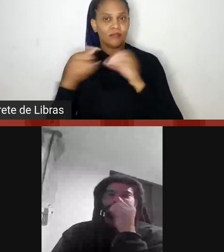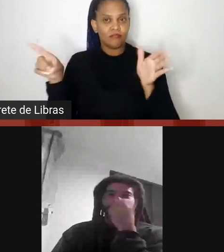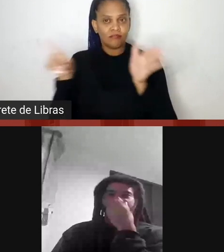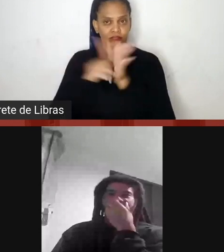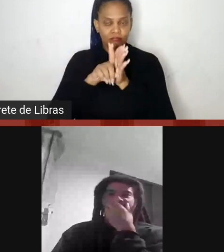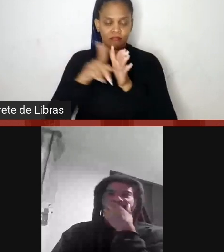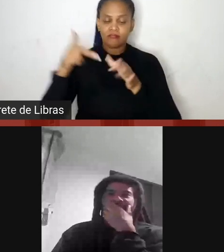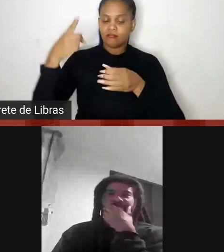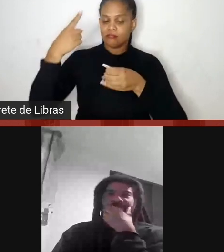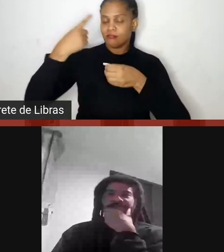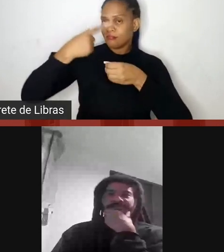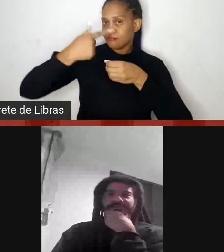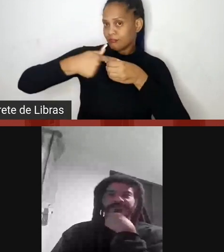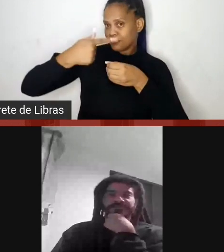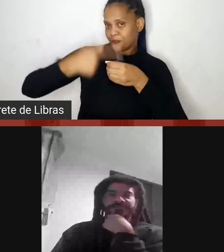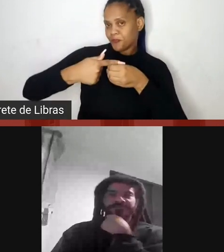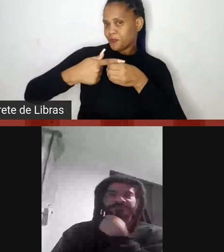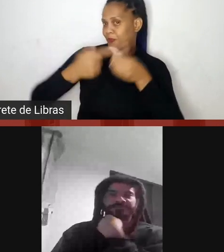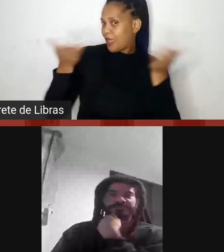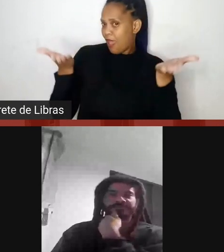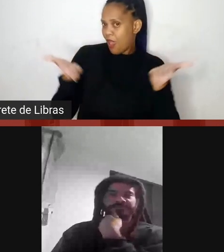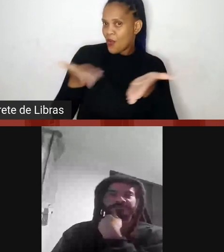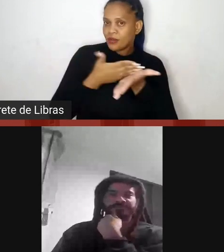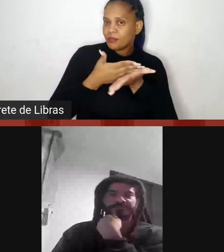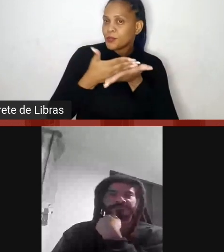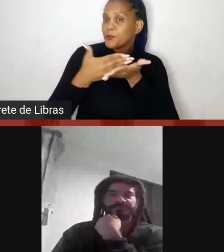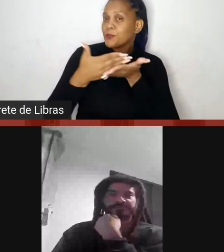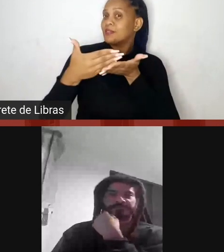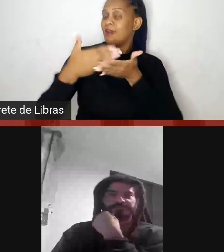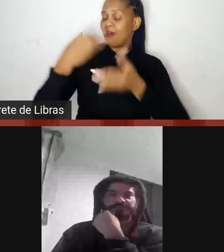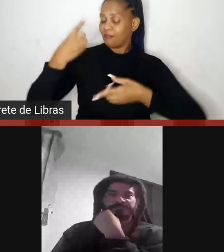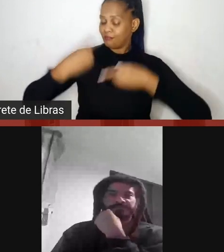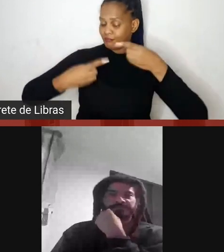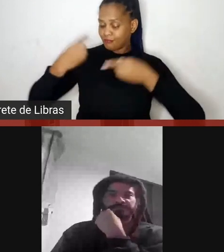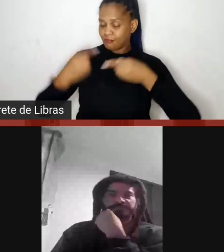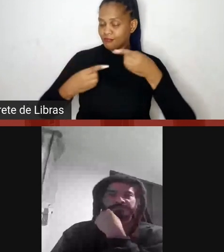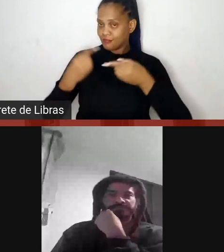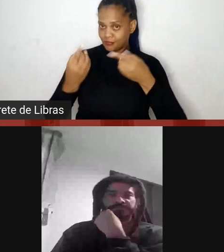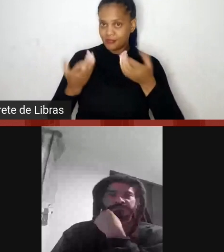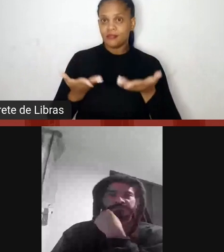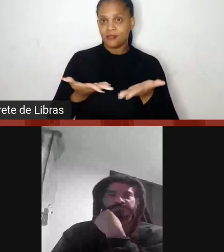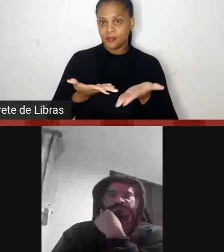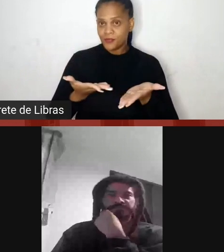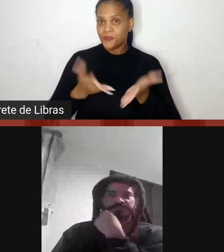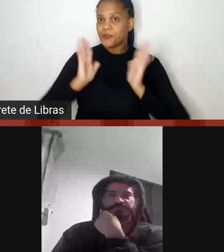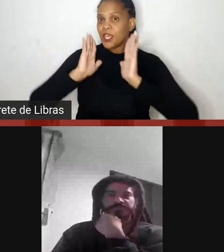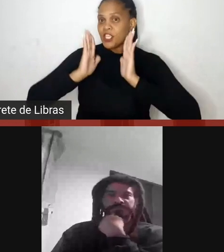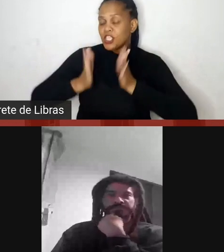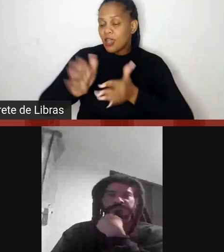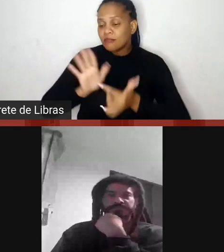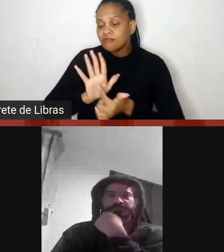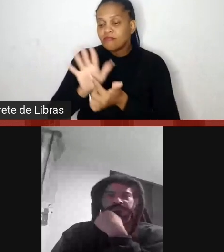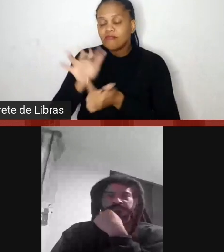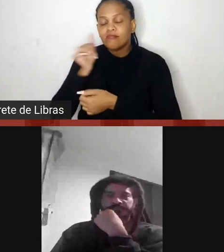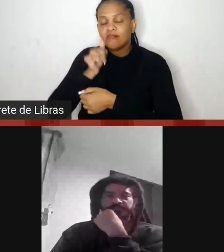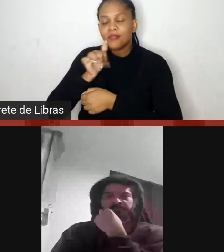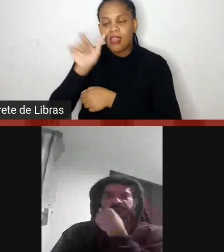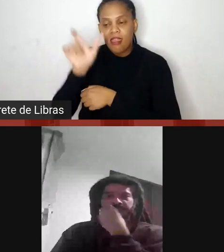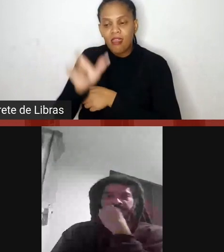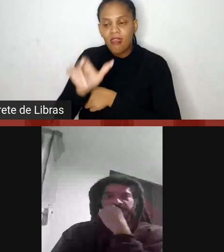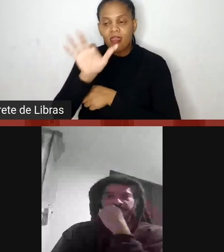Então, acho que para iniciar esse diálogo, a gente queria passar já para a Fernanda. Fernanda,